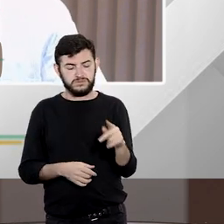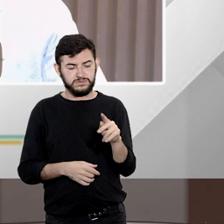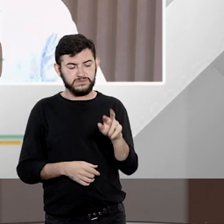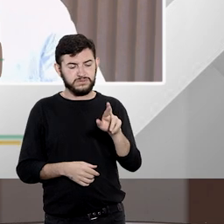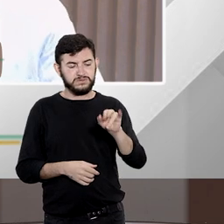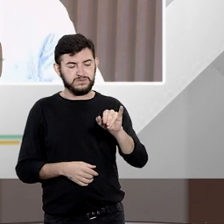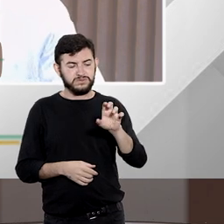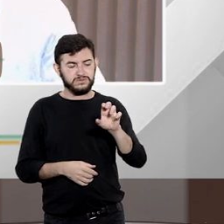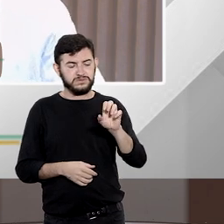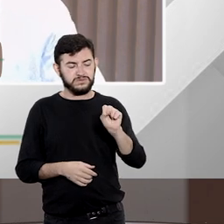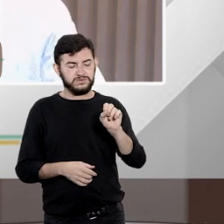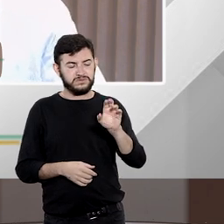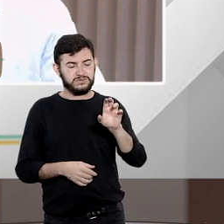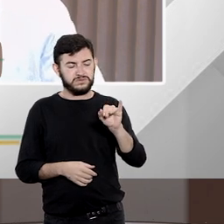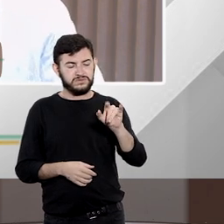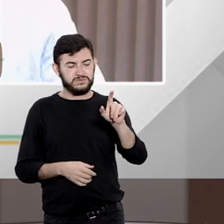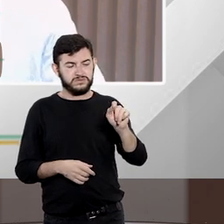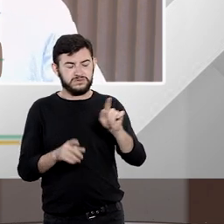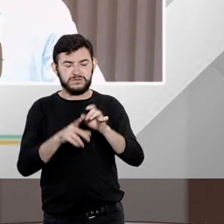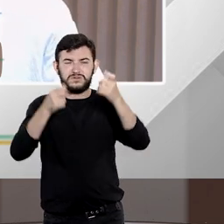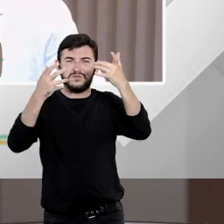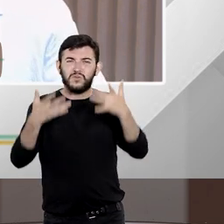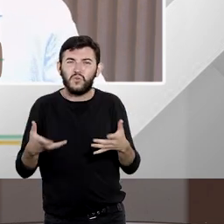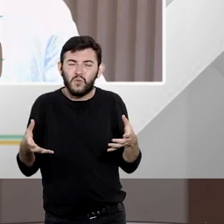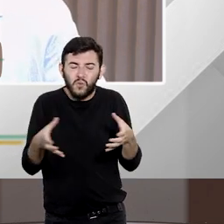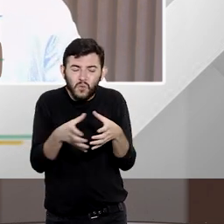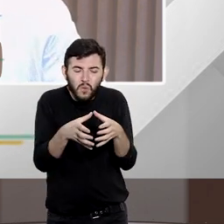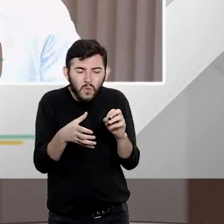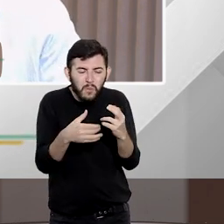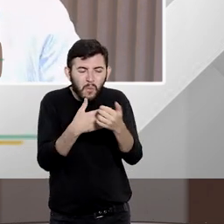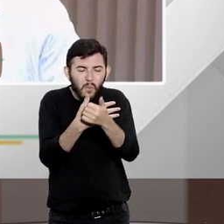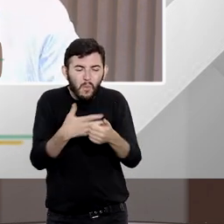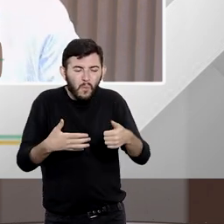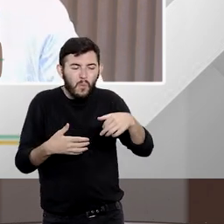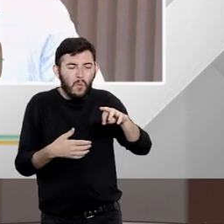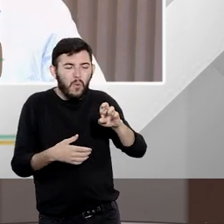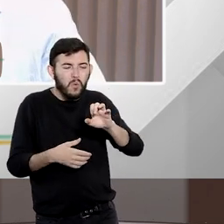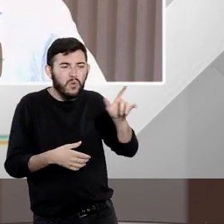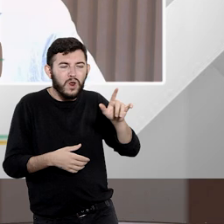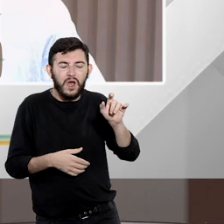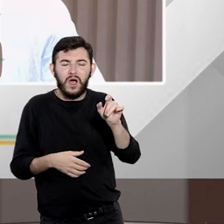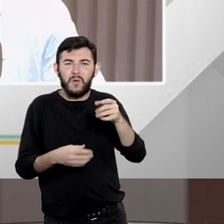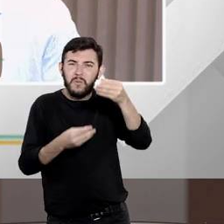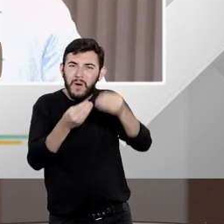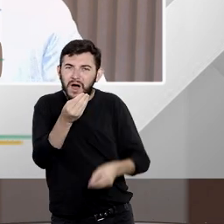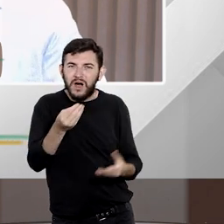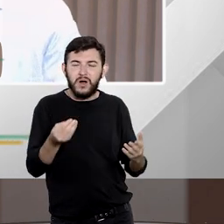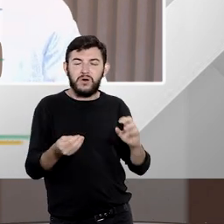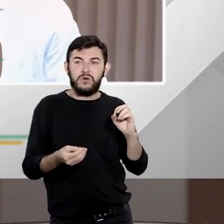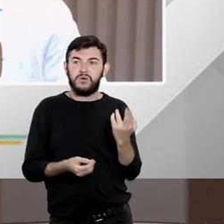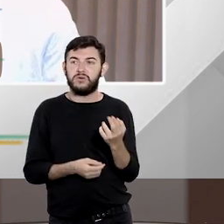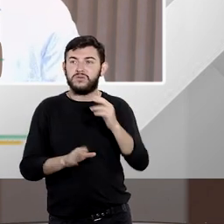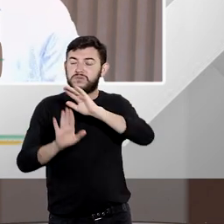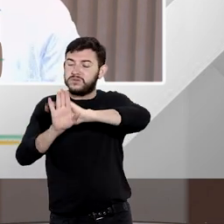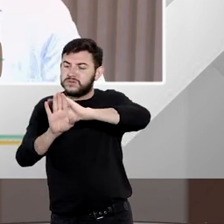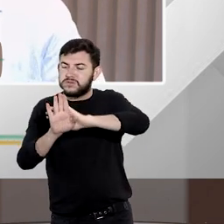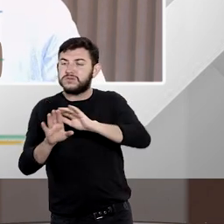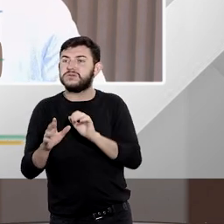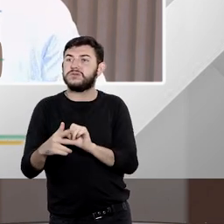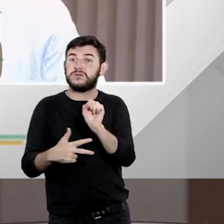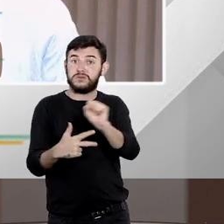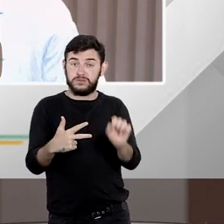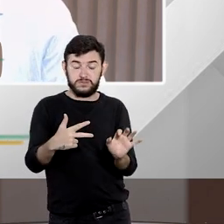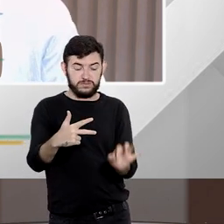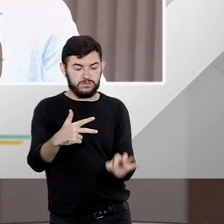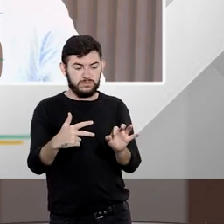se é um dano à coletividade se é um dano moral coletivo um dano hipotético o poder judiciário também